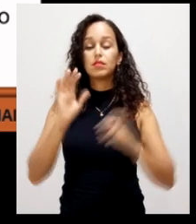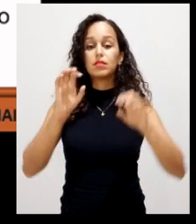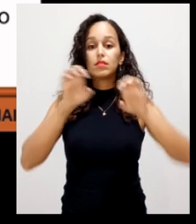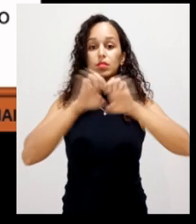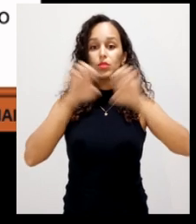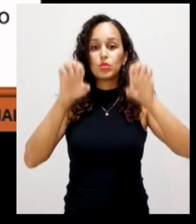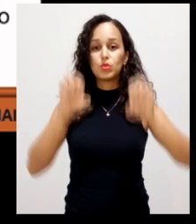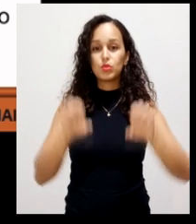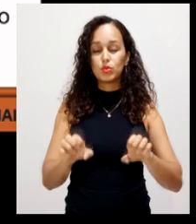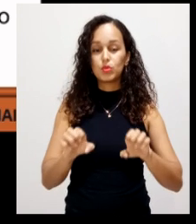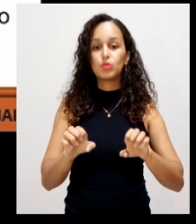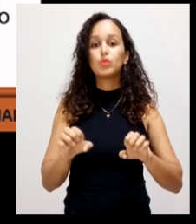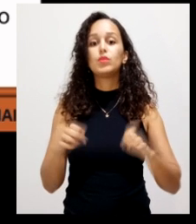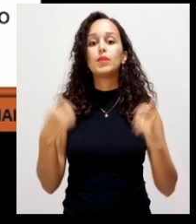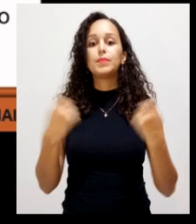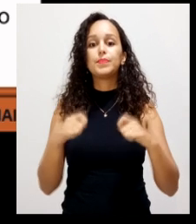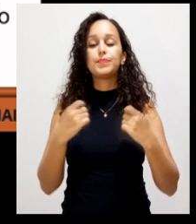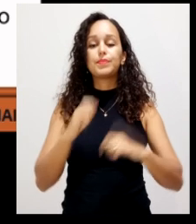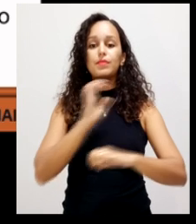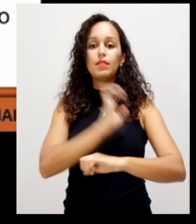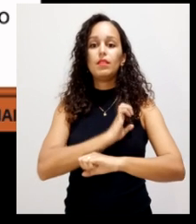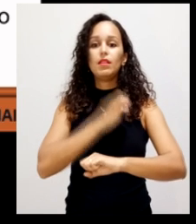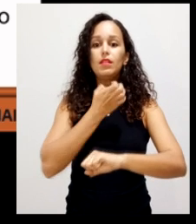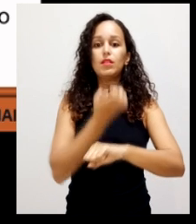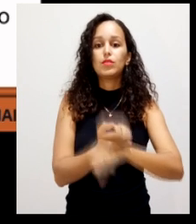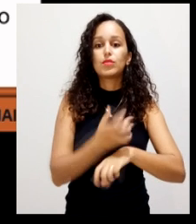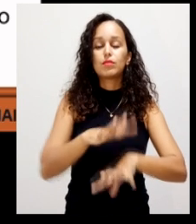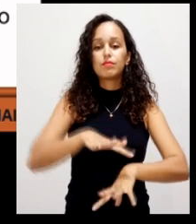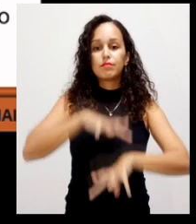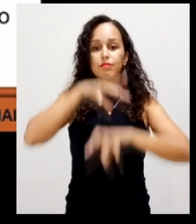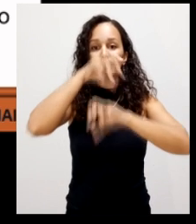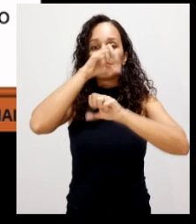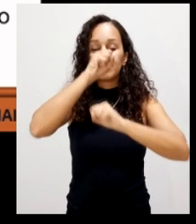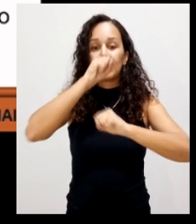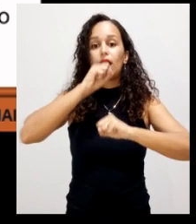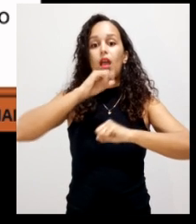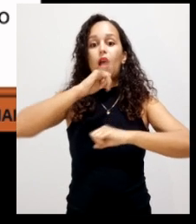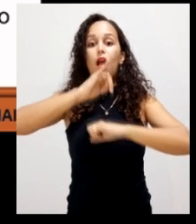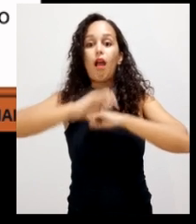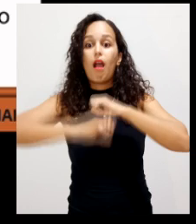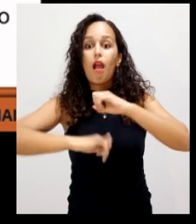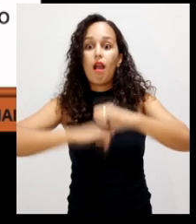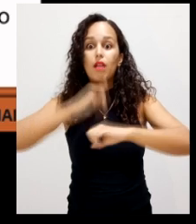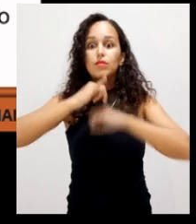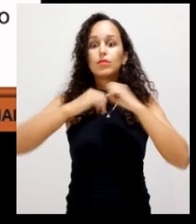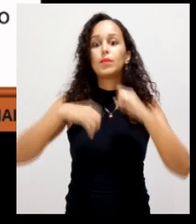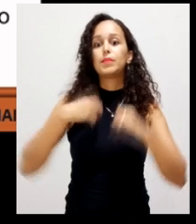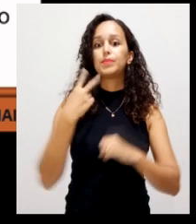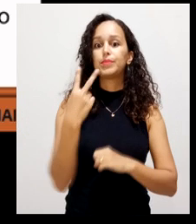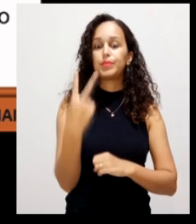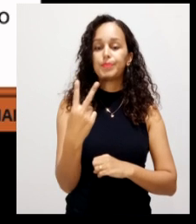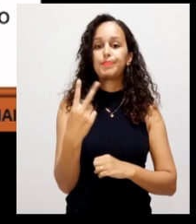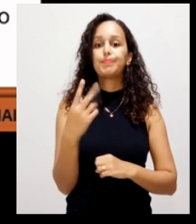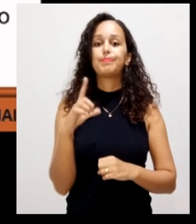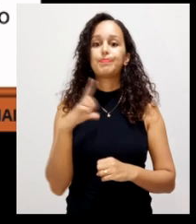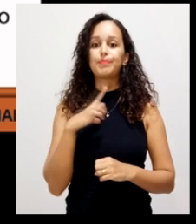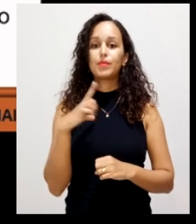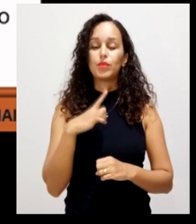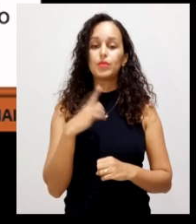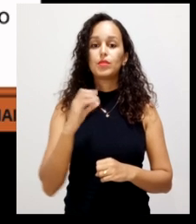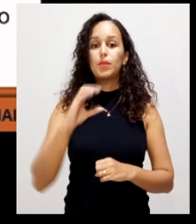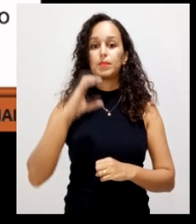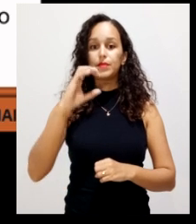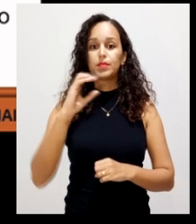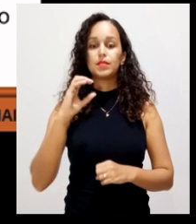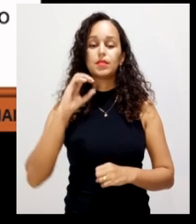eles vão utilizar a energia proveniente da respiração e vão emitir dois átomos de carbono na forma de CO2. Então, para cada átomo